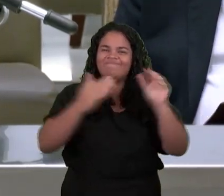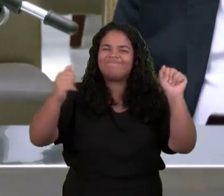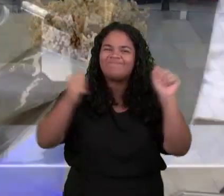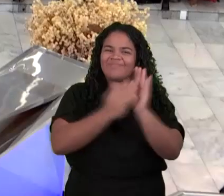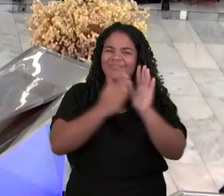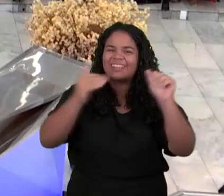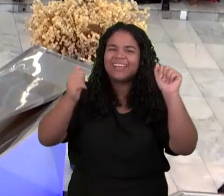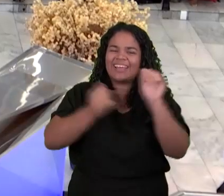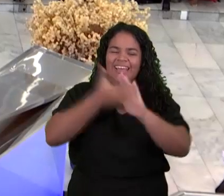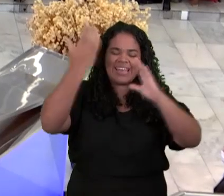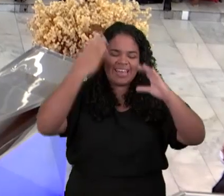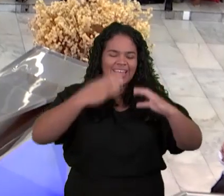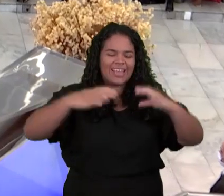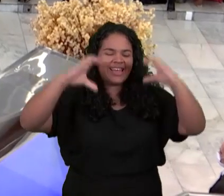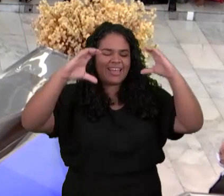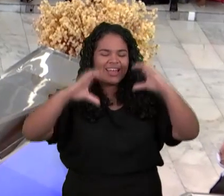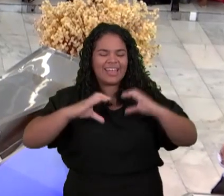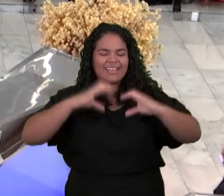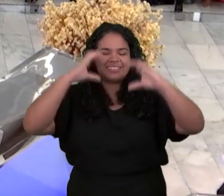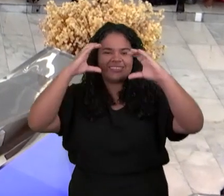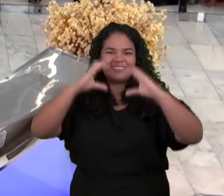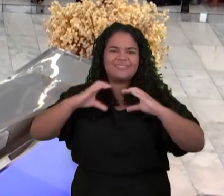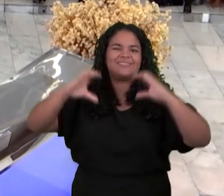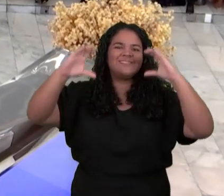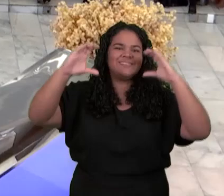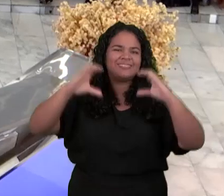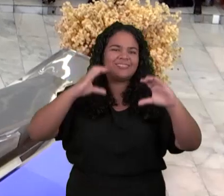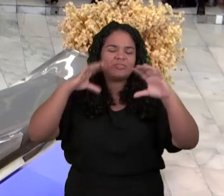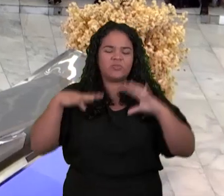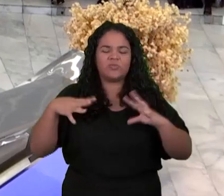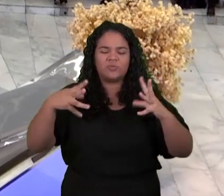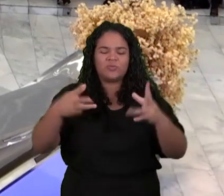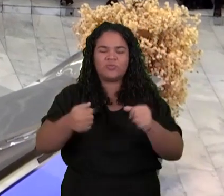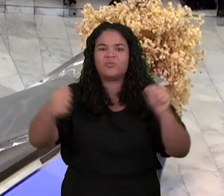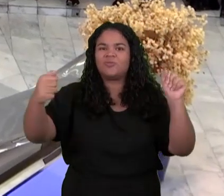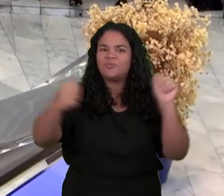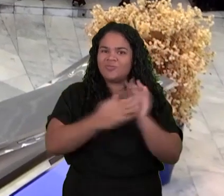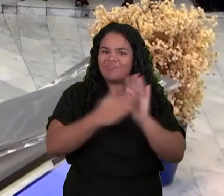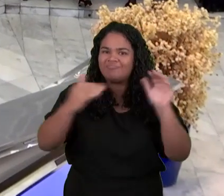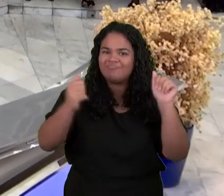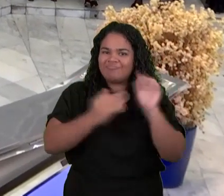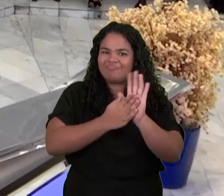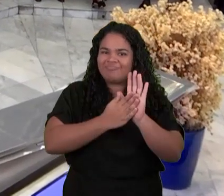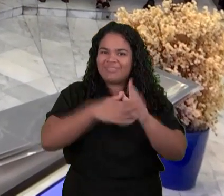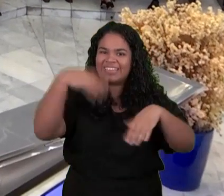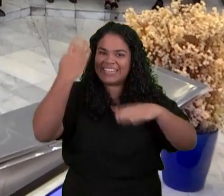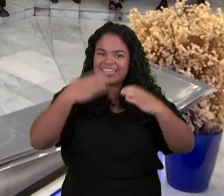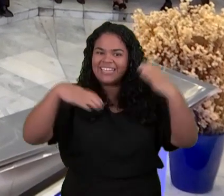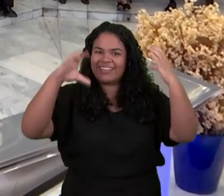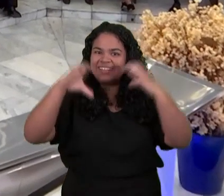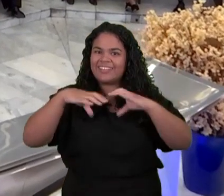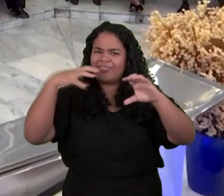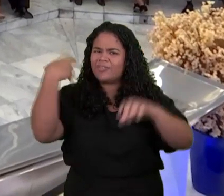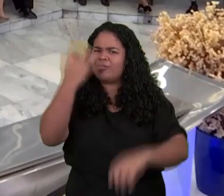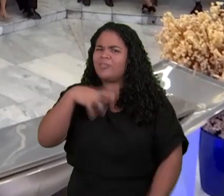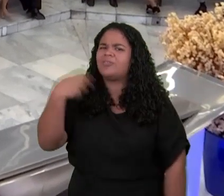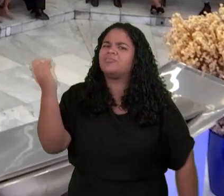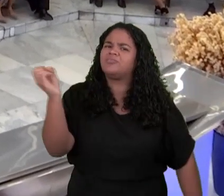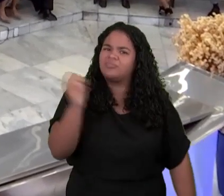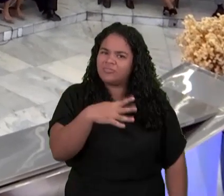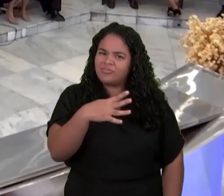cantavam Digam comigo E cantavam Um novo cântico